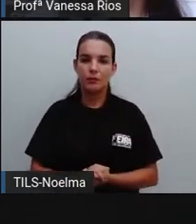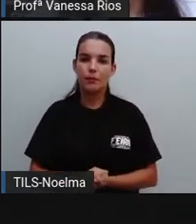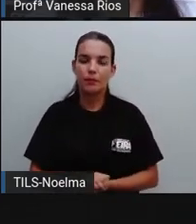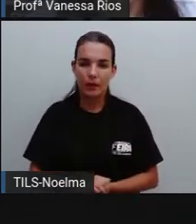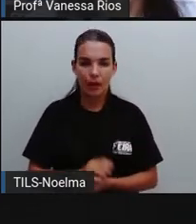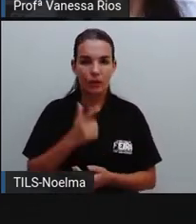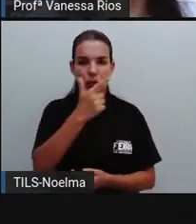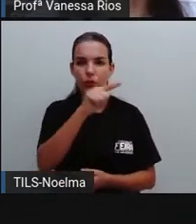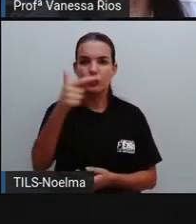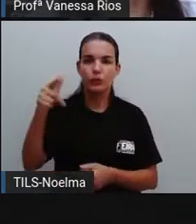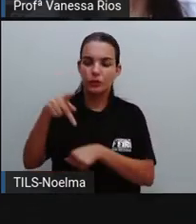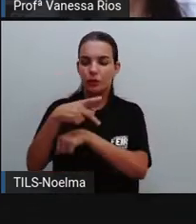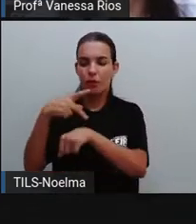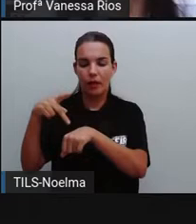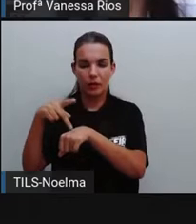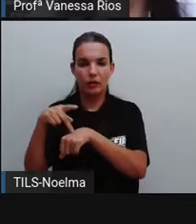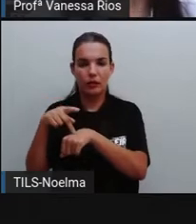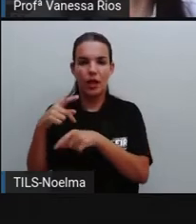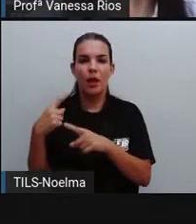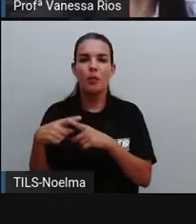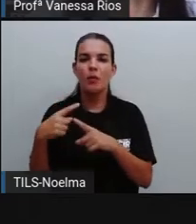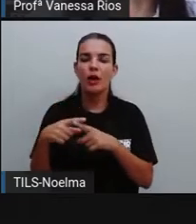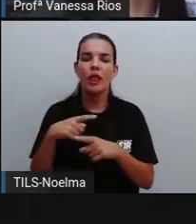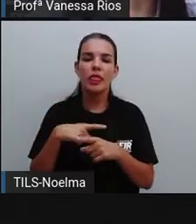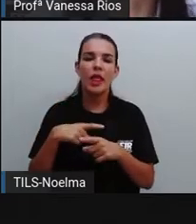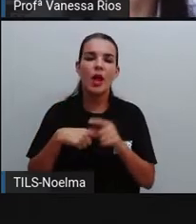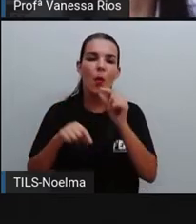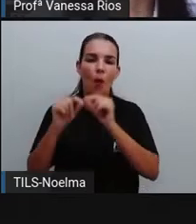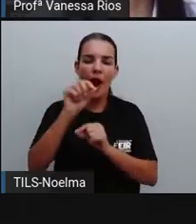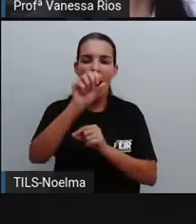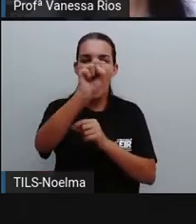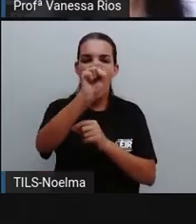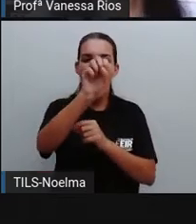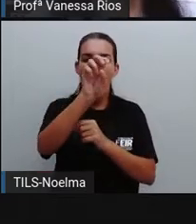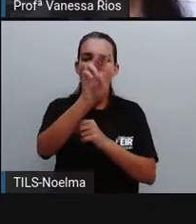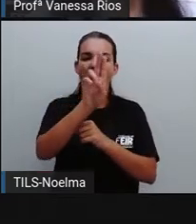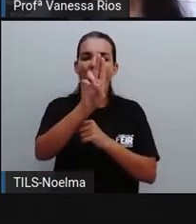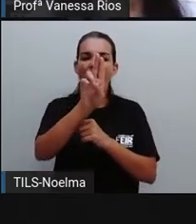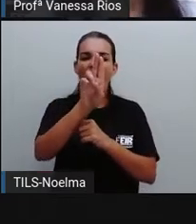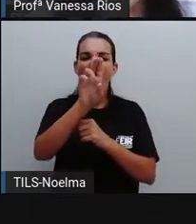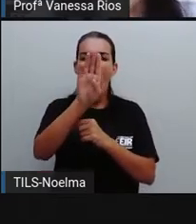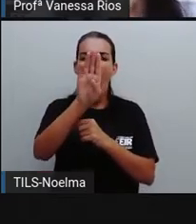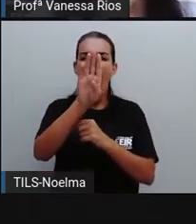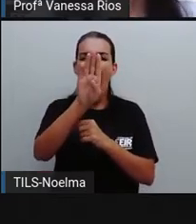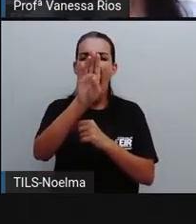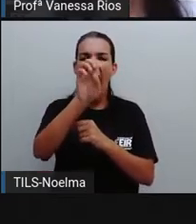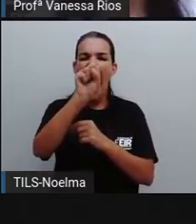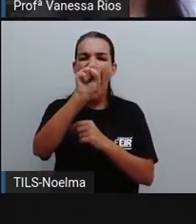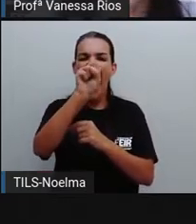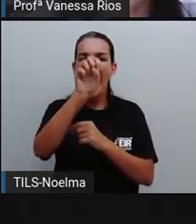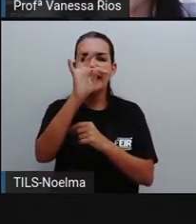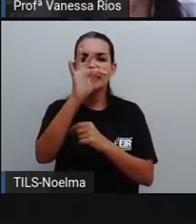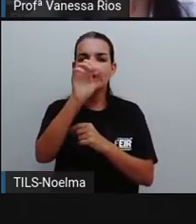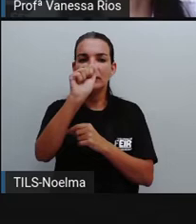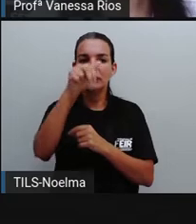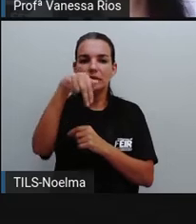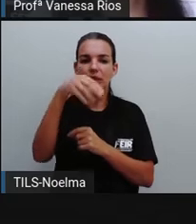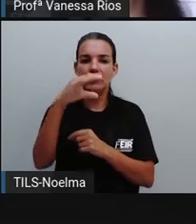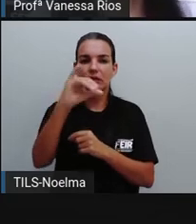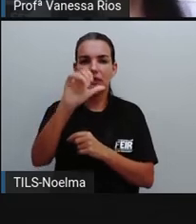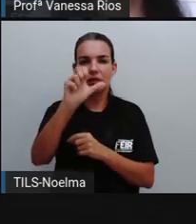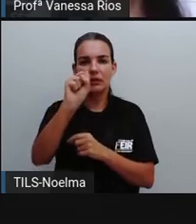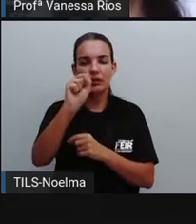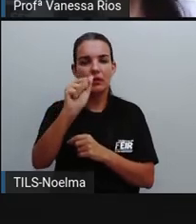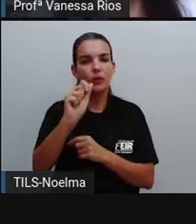energias utilizam fontes, utilizam substâncias que vão acabar, né? Principalmente se